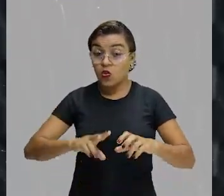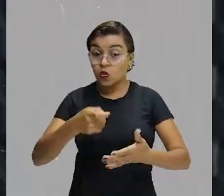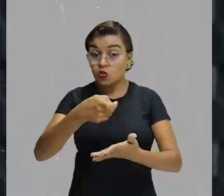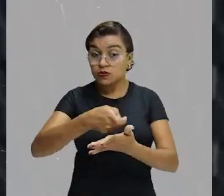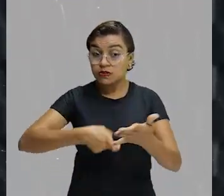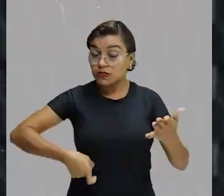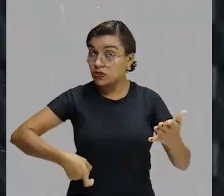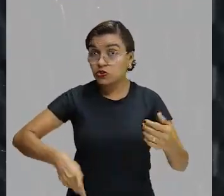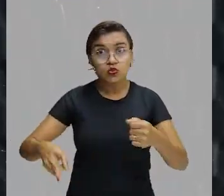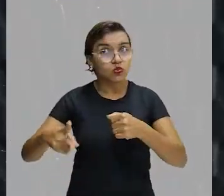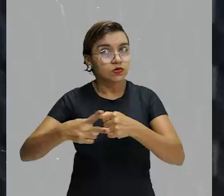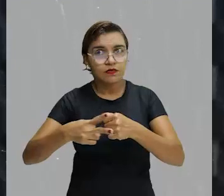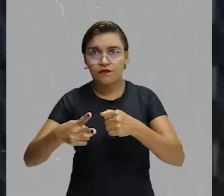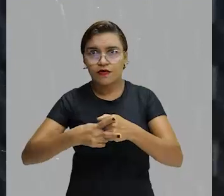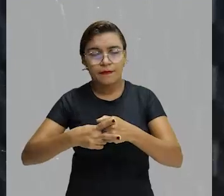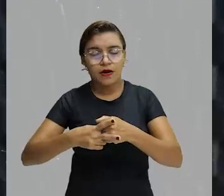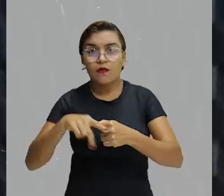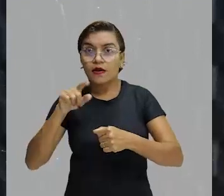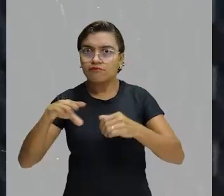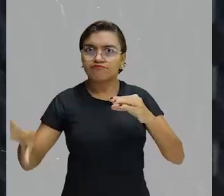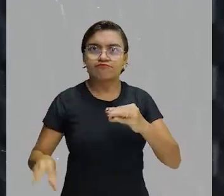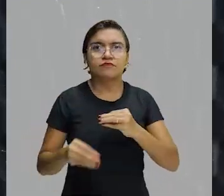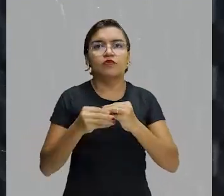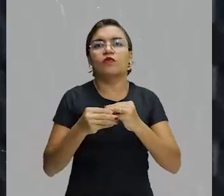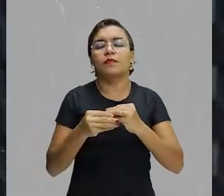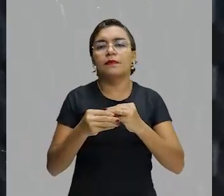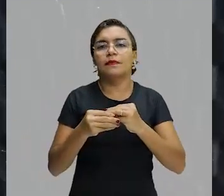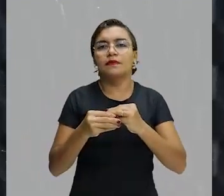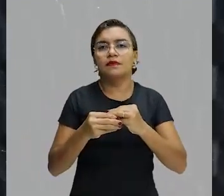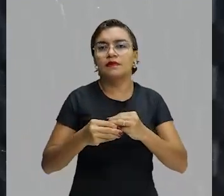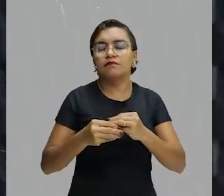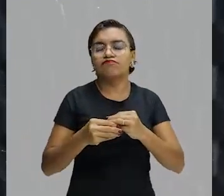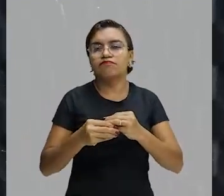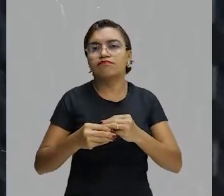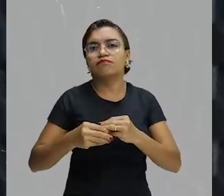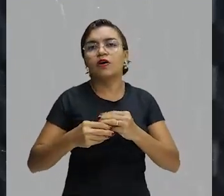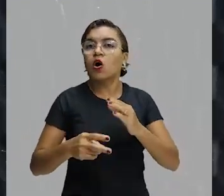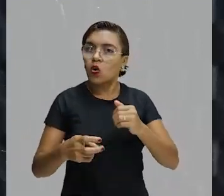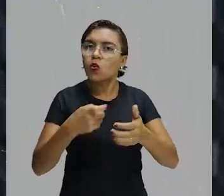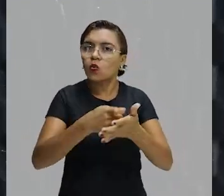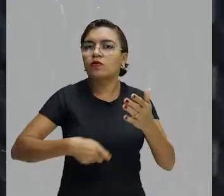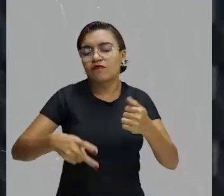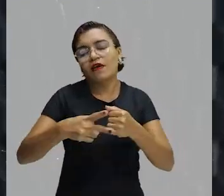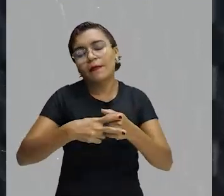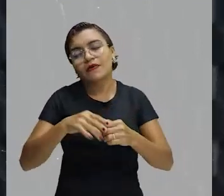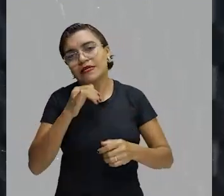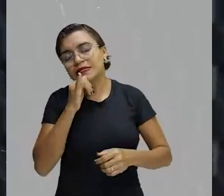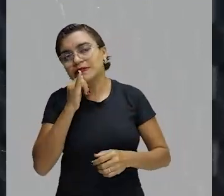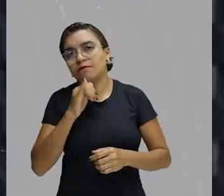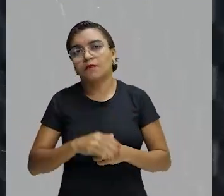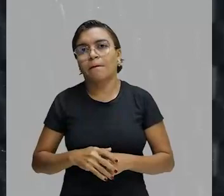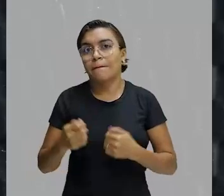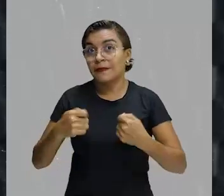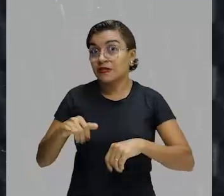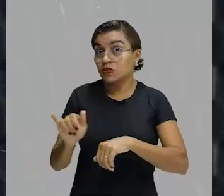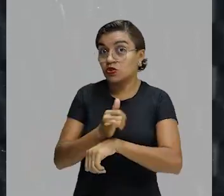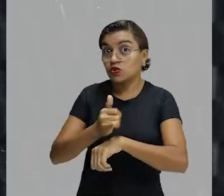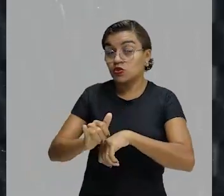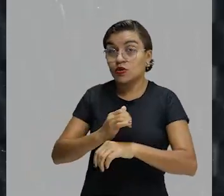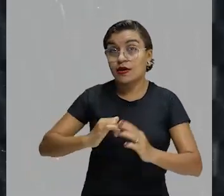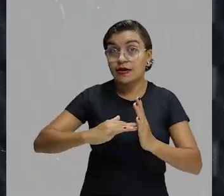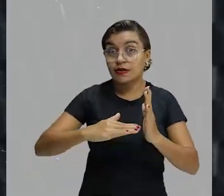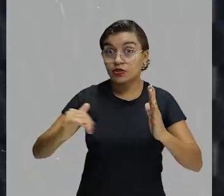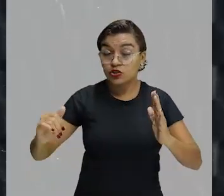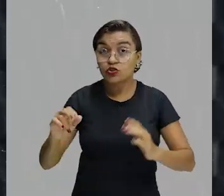O texto não verbal, ele complementa o texto verbal. E aí eu sei que trata-se de um recurso estilístico